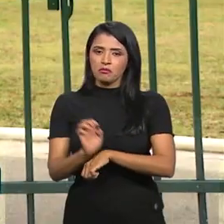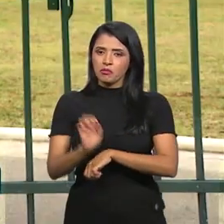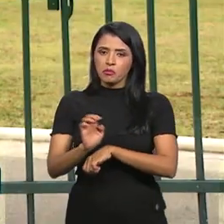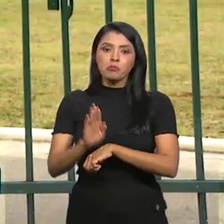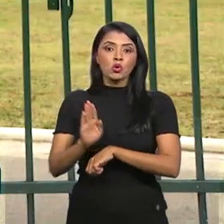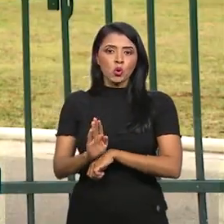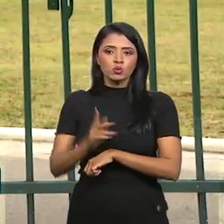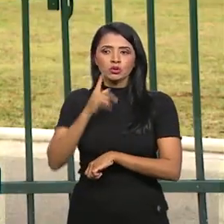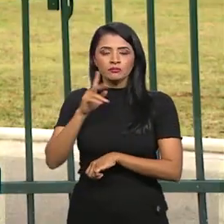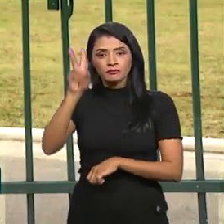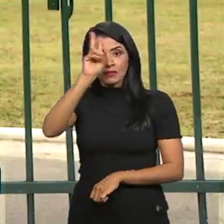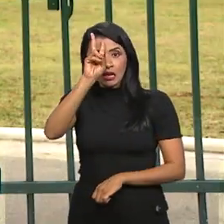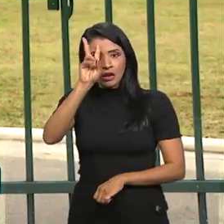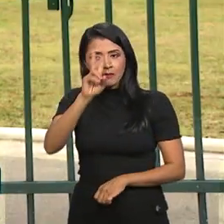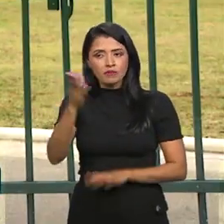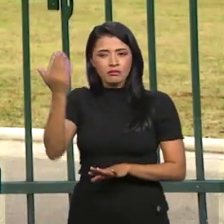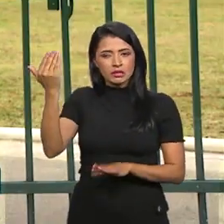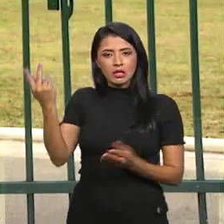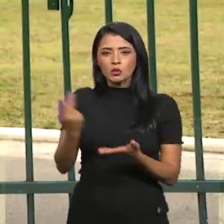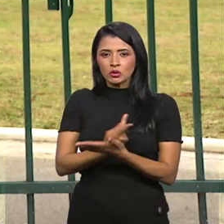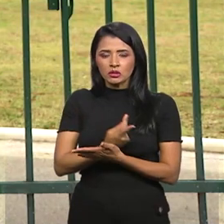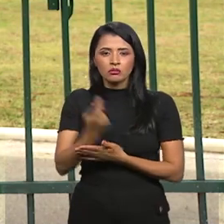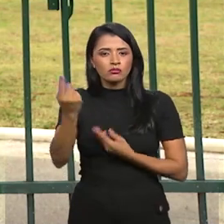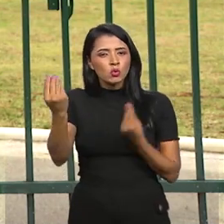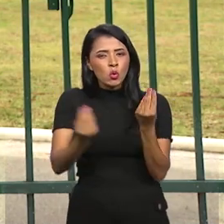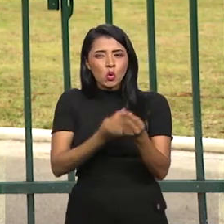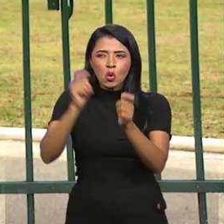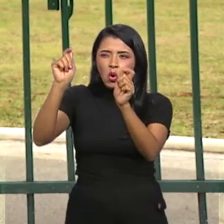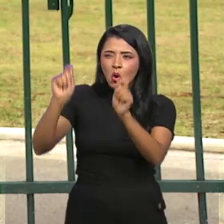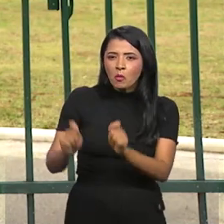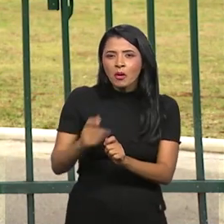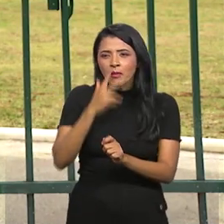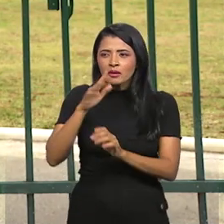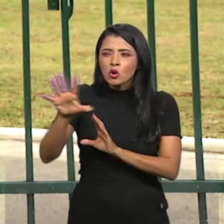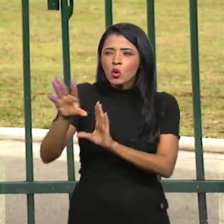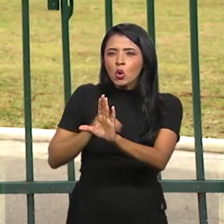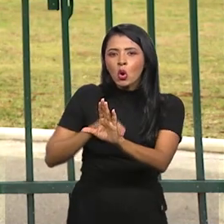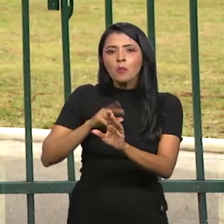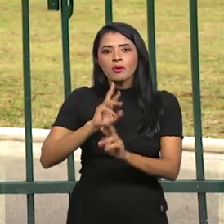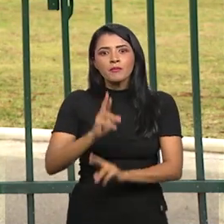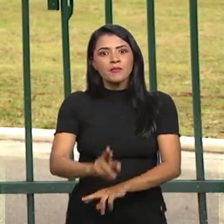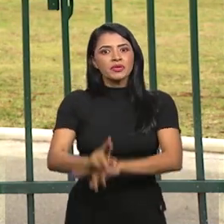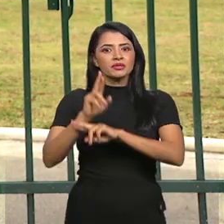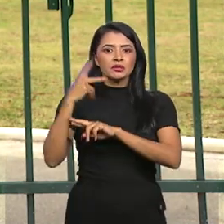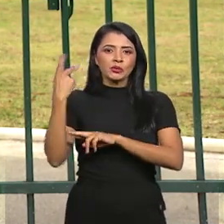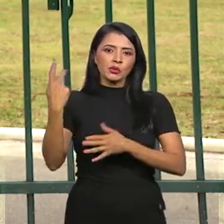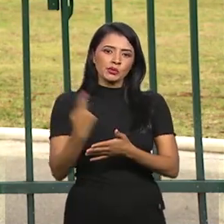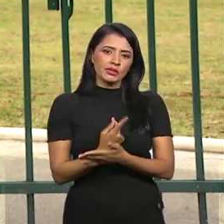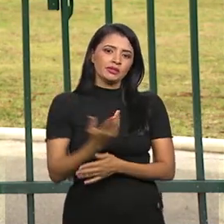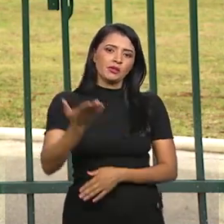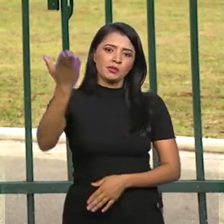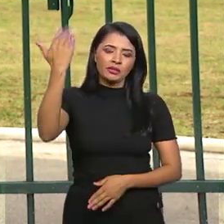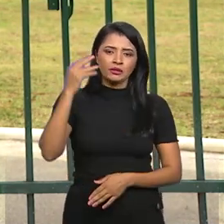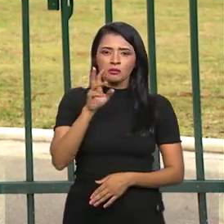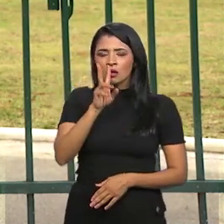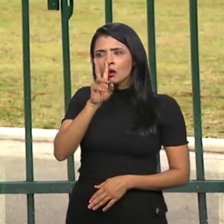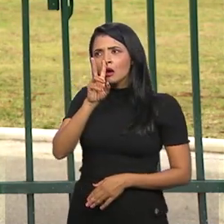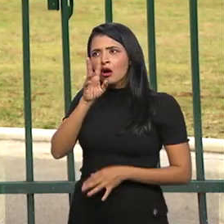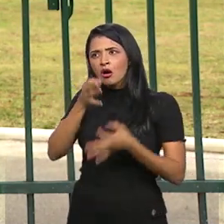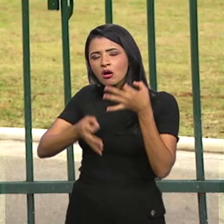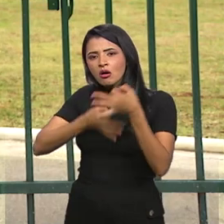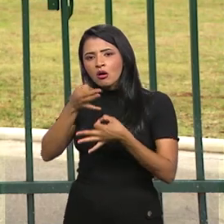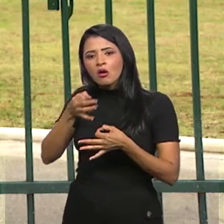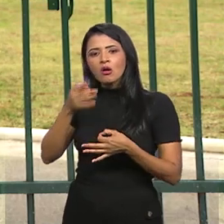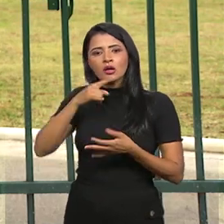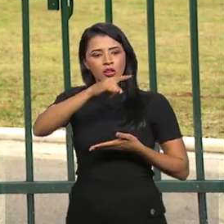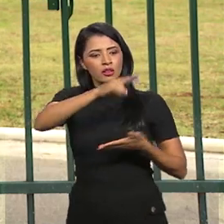É muito importante a gente não pensar o monumento como uma cópia, como uma representação fiel do que aconteceu, mas a gente olhar criticamente para